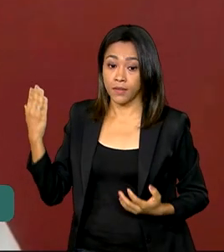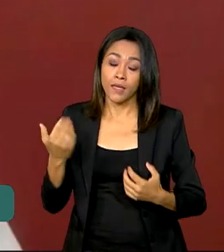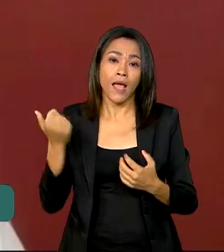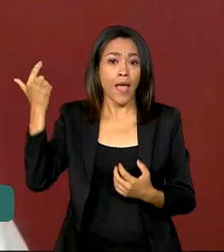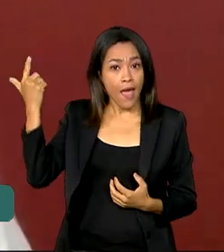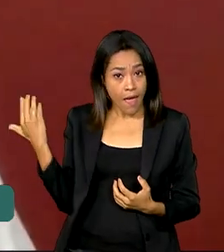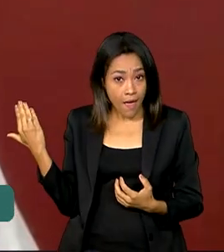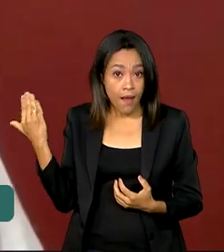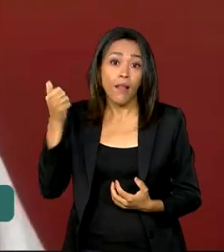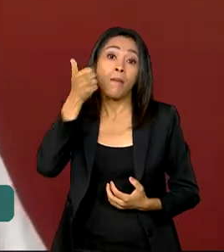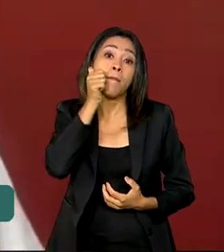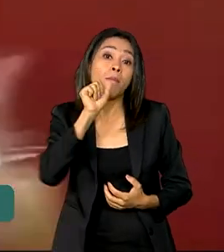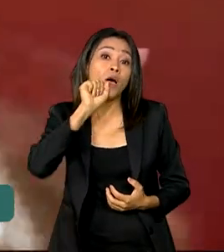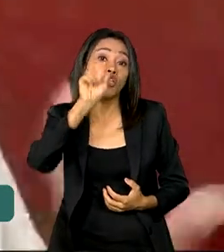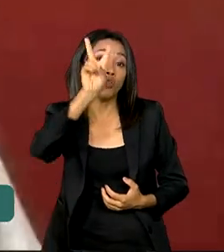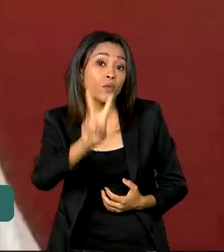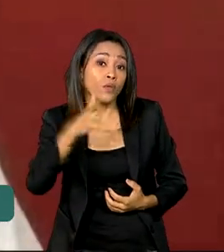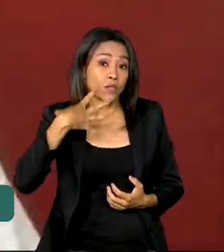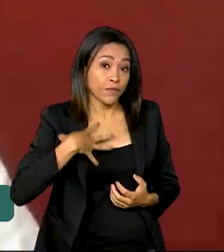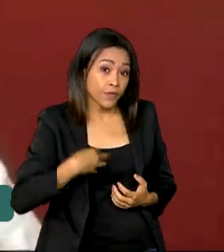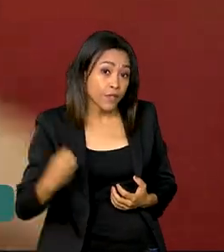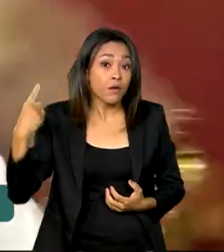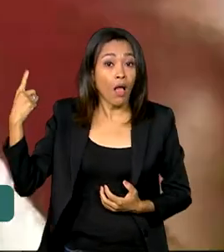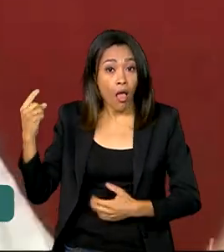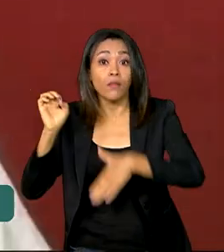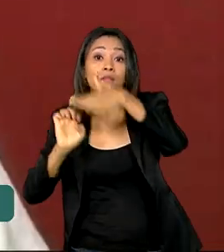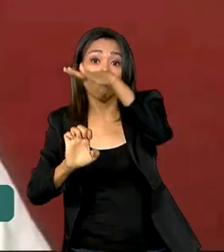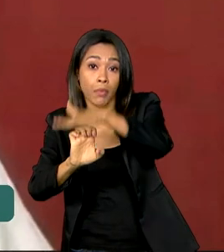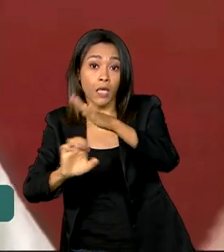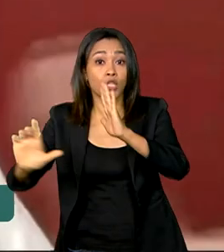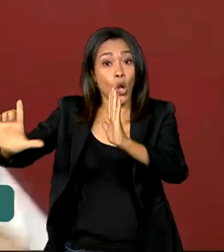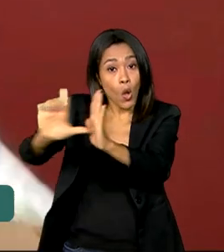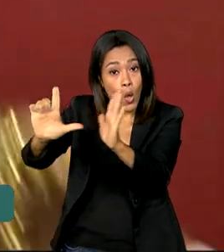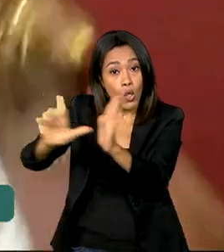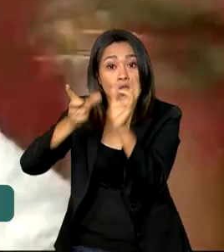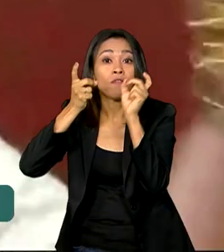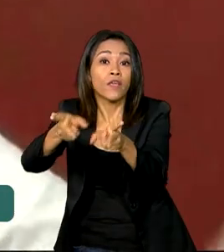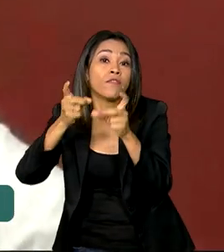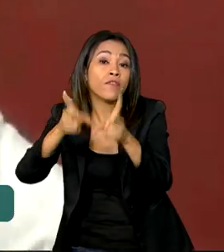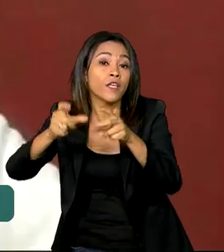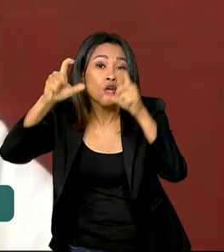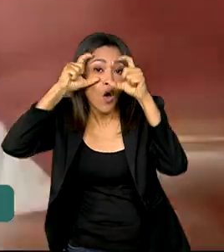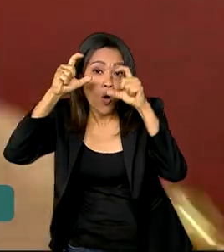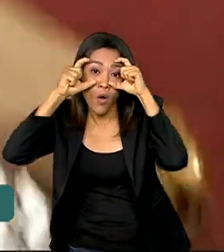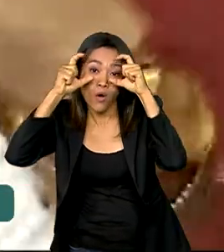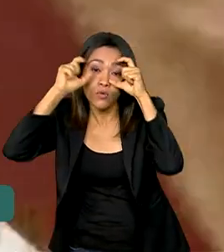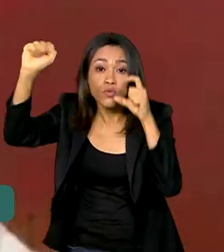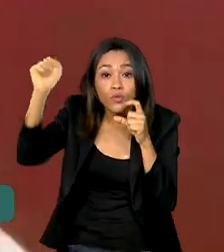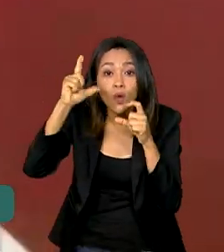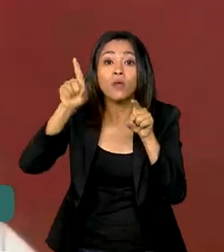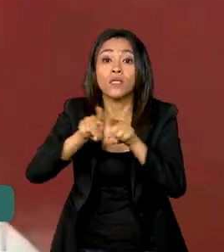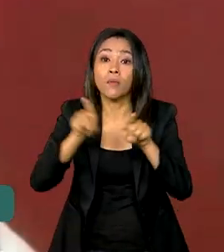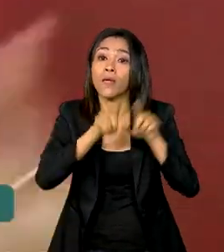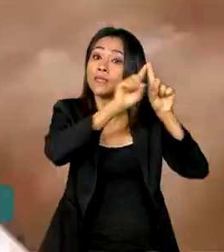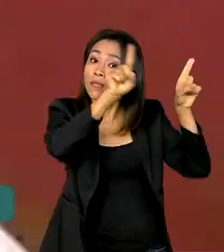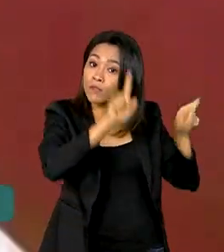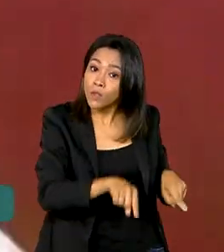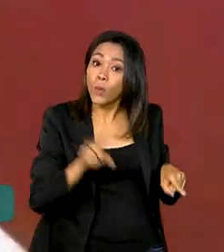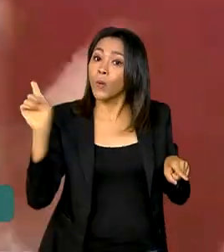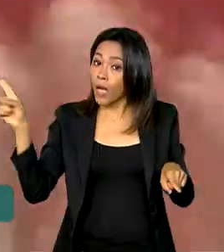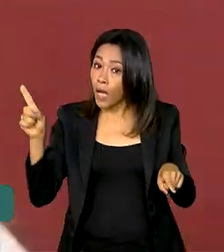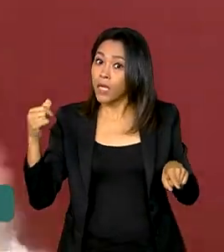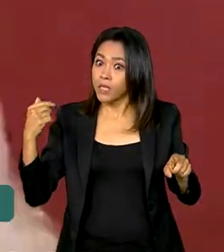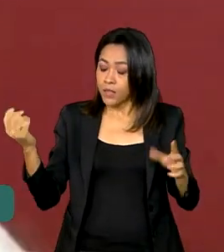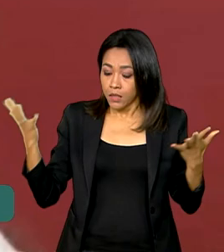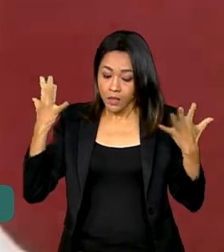Mãe de dois filhos, empresária, dona de uma loja de óculos de sol e também servidora pública, a Nilvani se